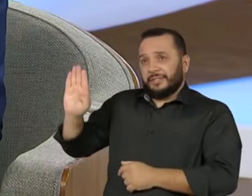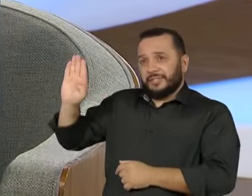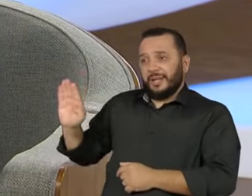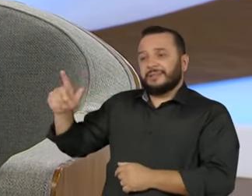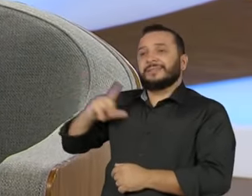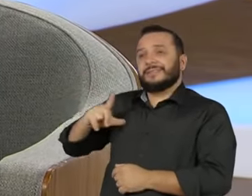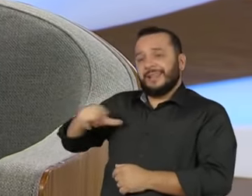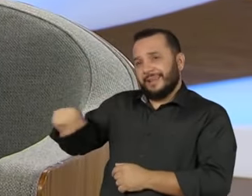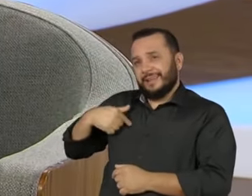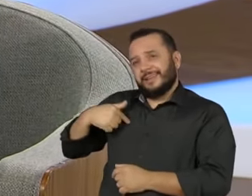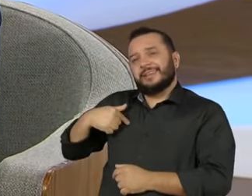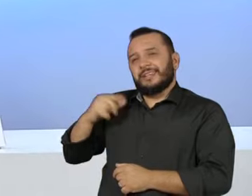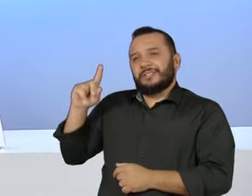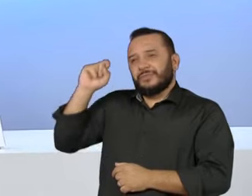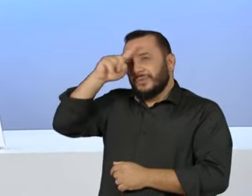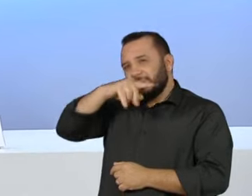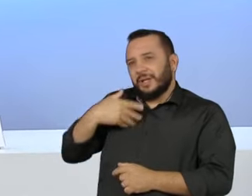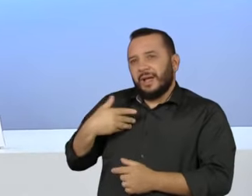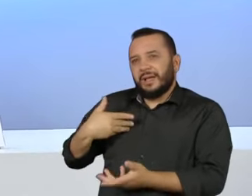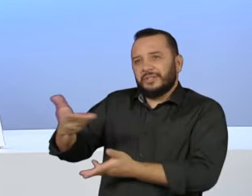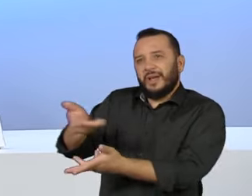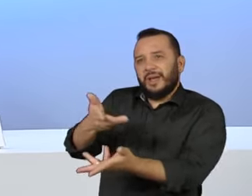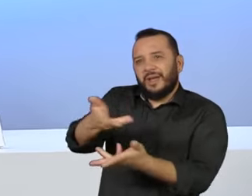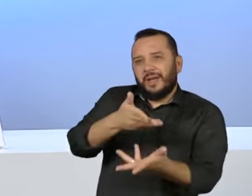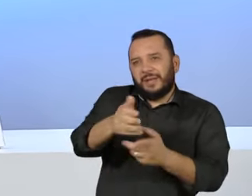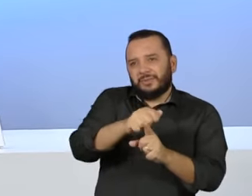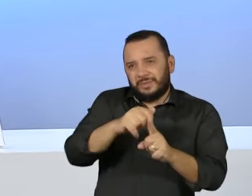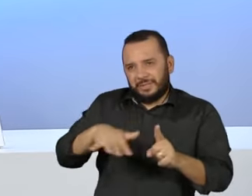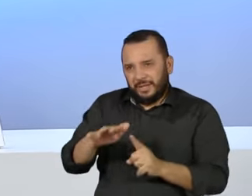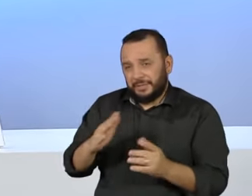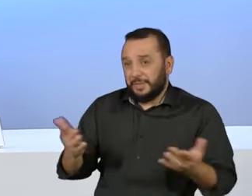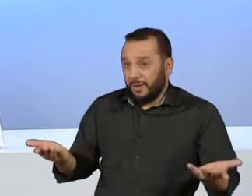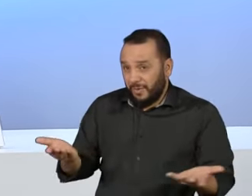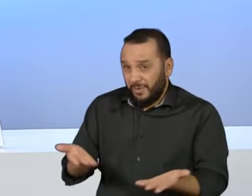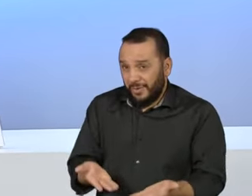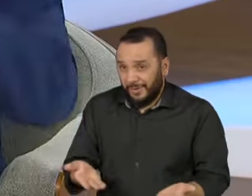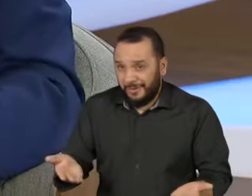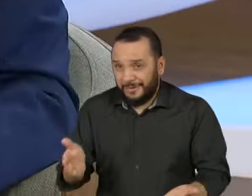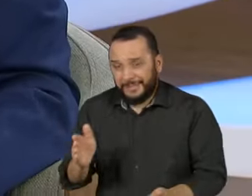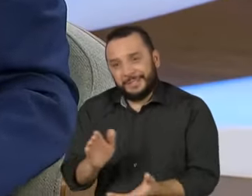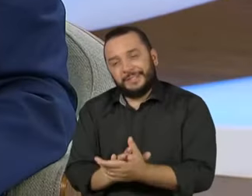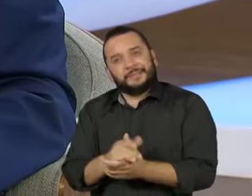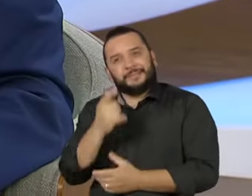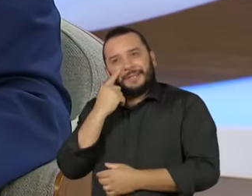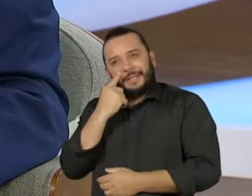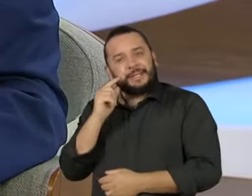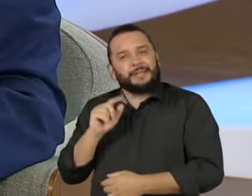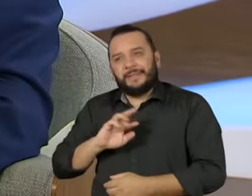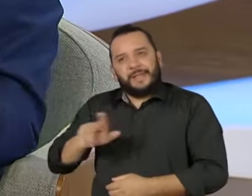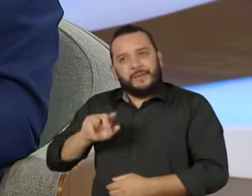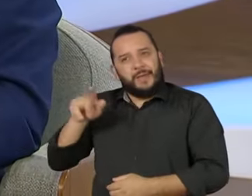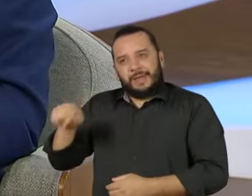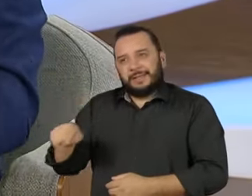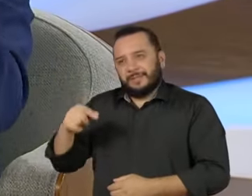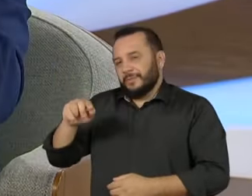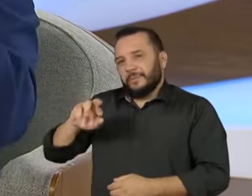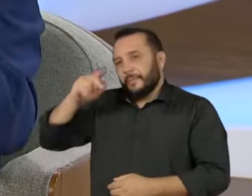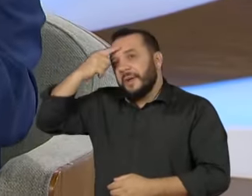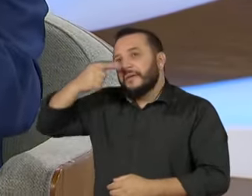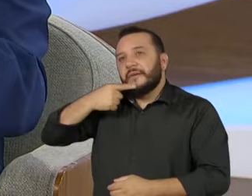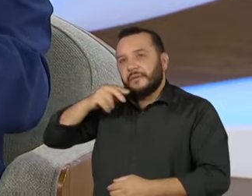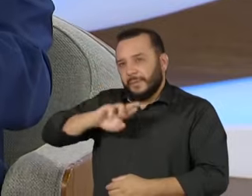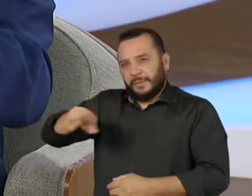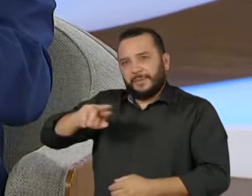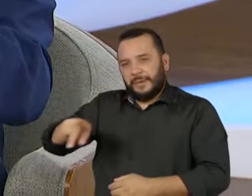relação com a sociedade. Passado esses seis meses e agora, você olha que não é isso. Não é fulano ou